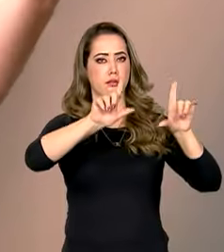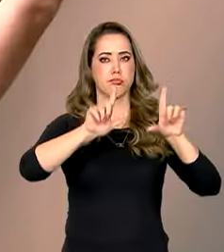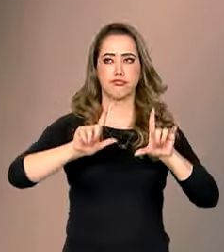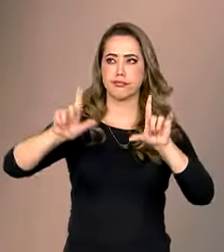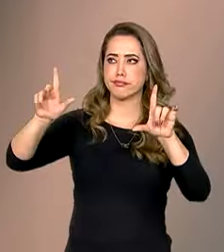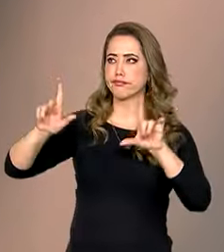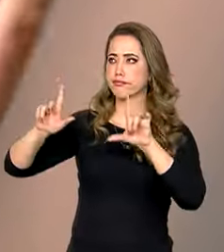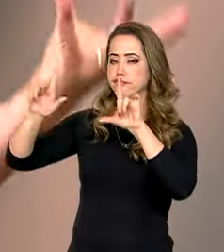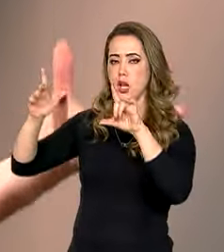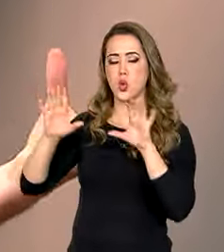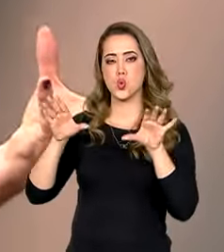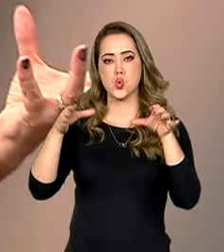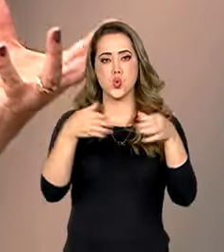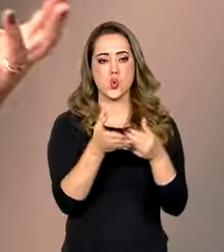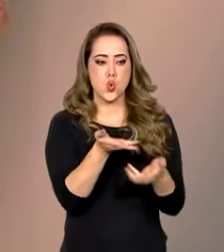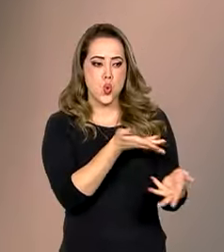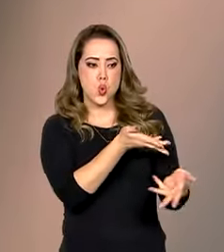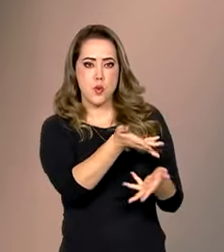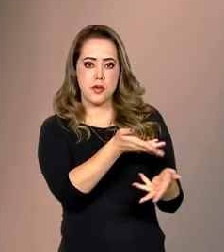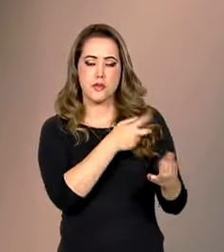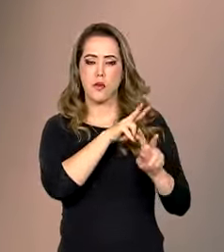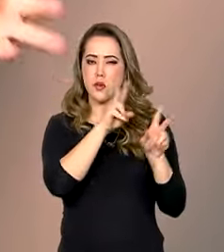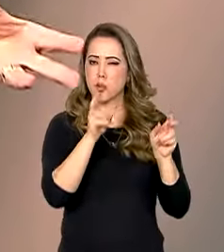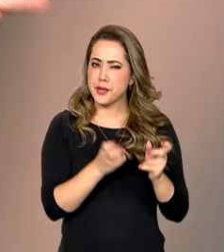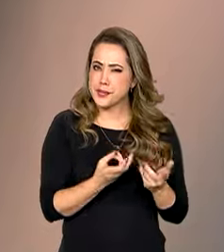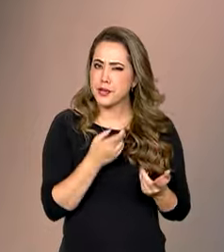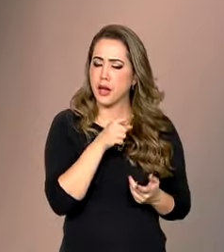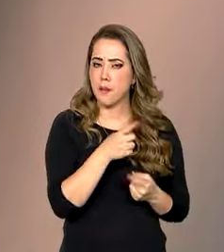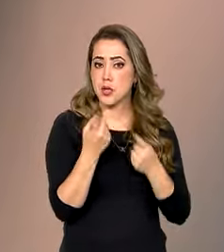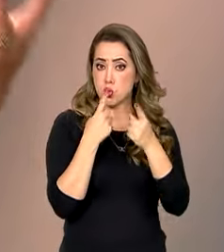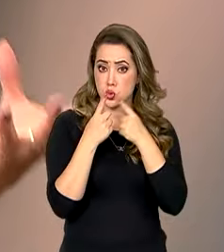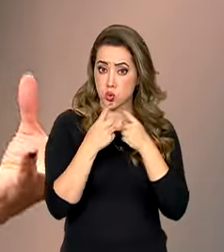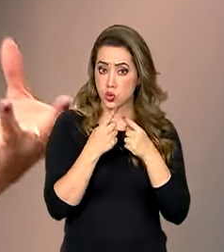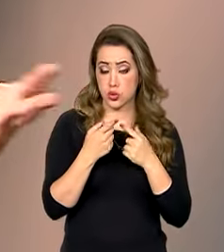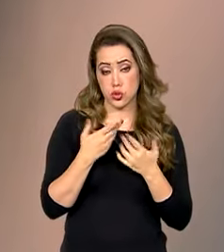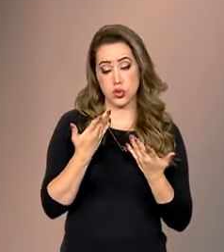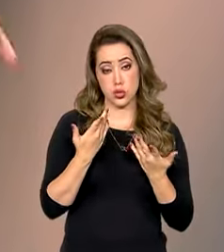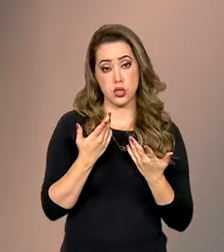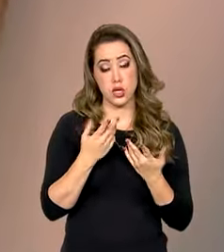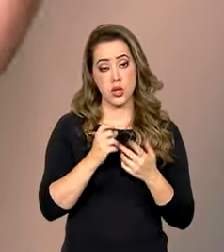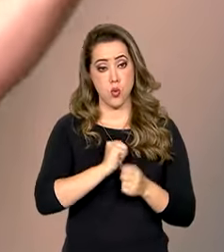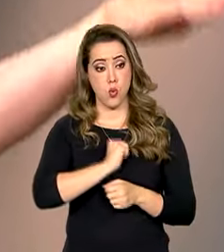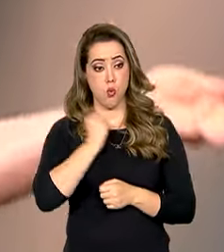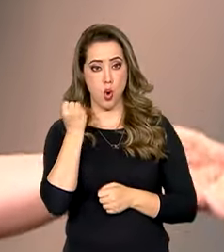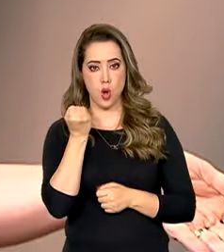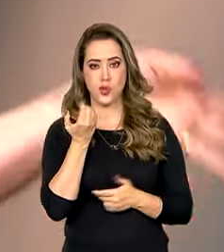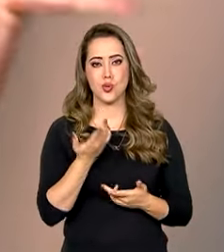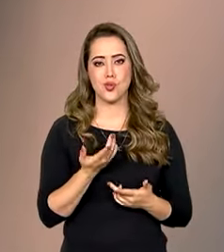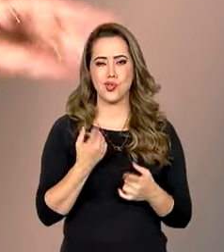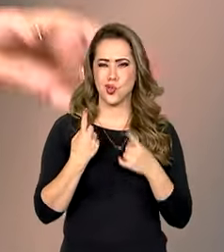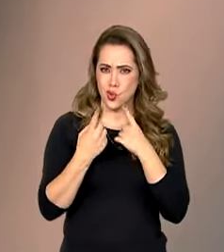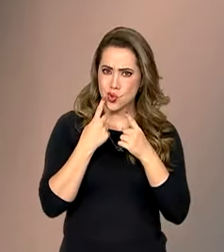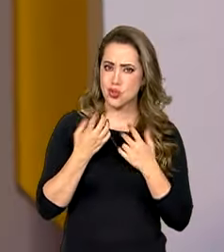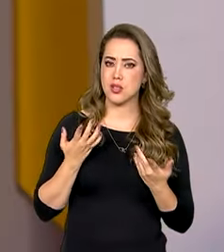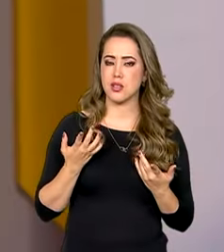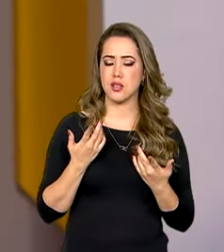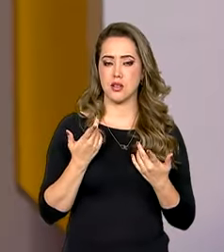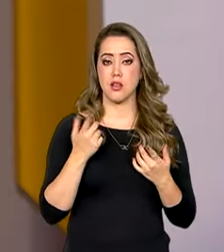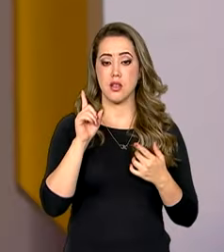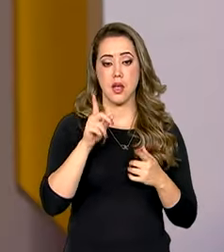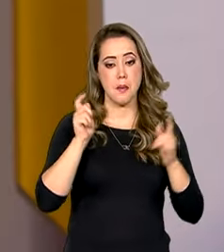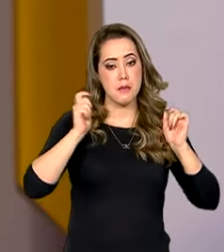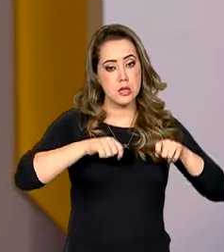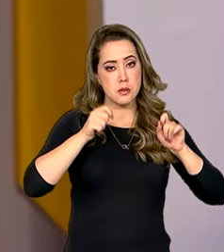dos setores envolvidos, fazer o debate do enfrentamento ao ódio é uma das formas de enfrentar